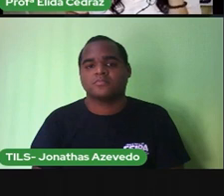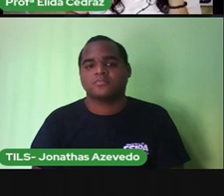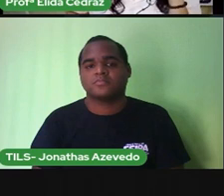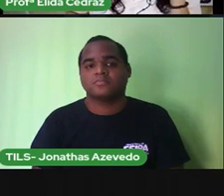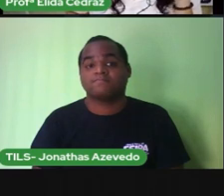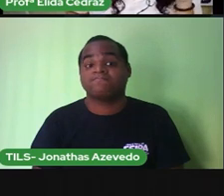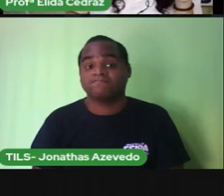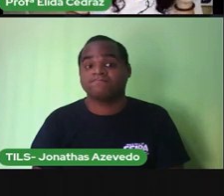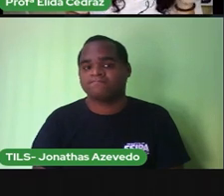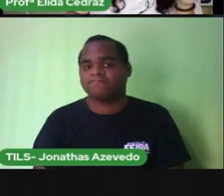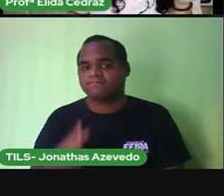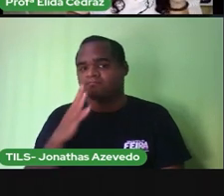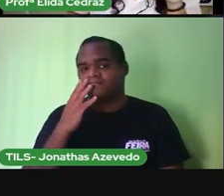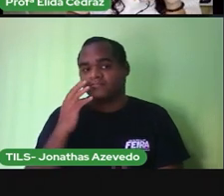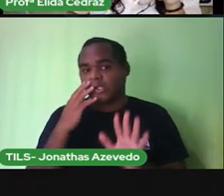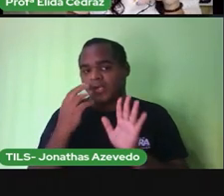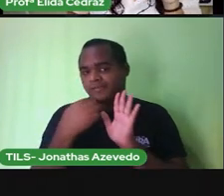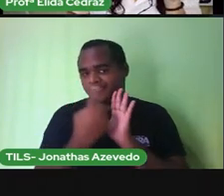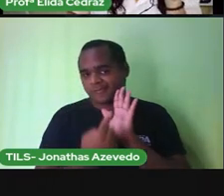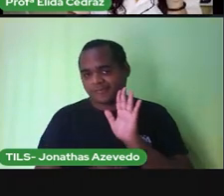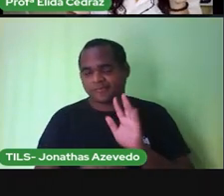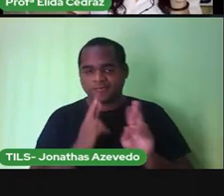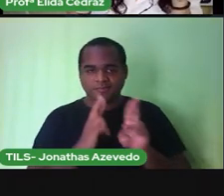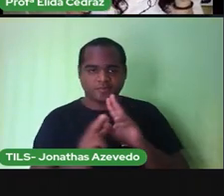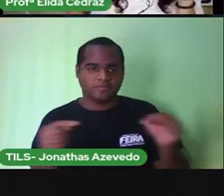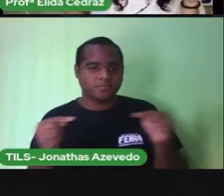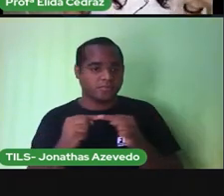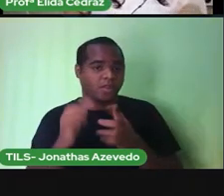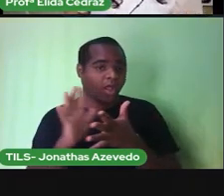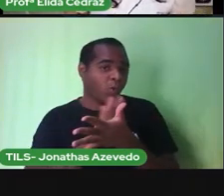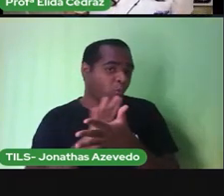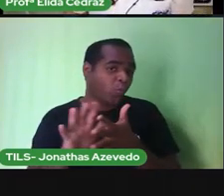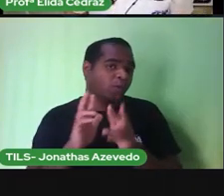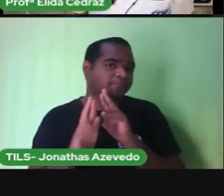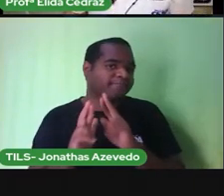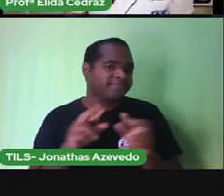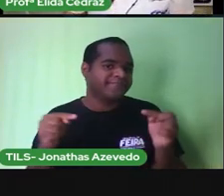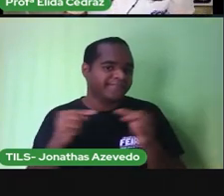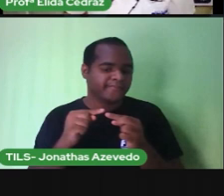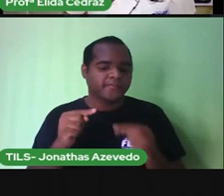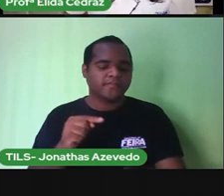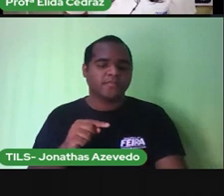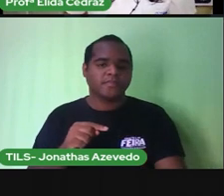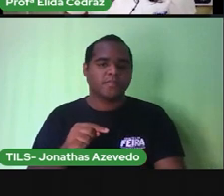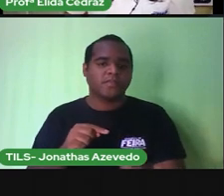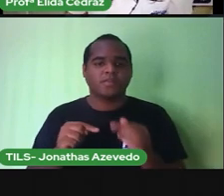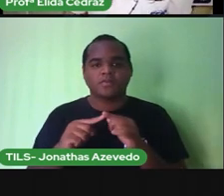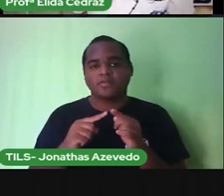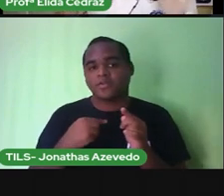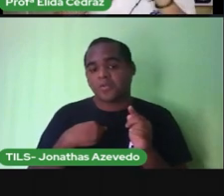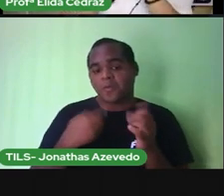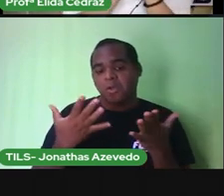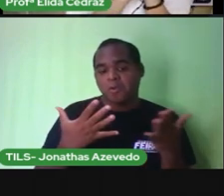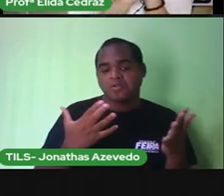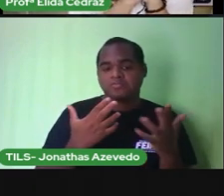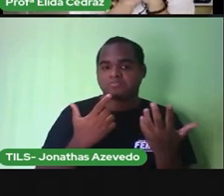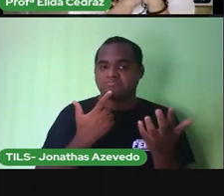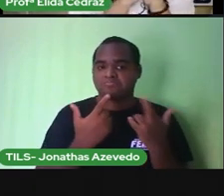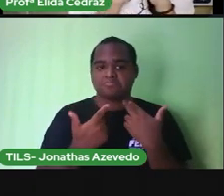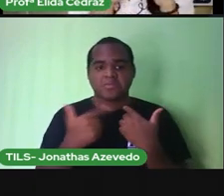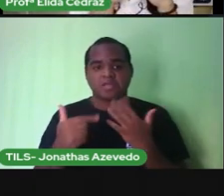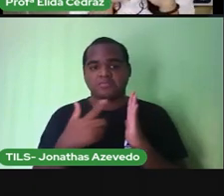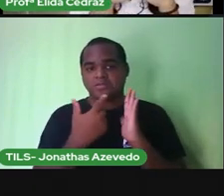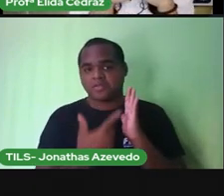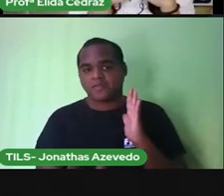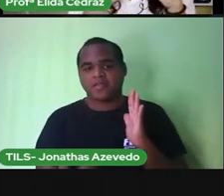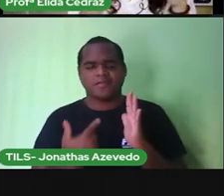No caderno, você vai responder algumas atividades. Ô Pró, mas eu não estou com caderno. Quando a Pró